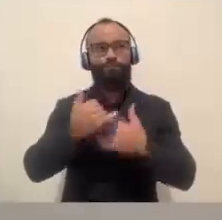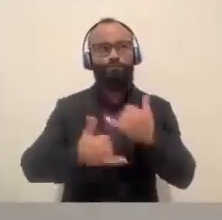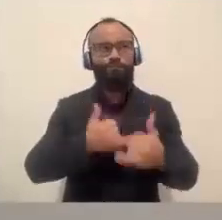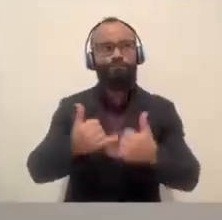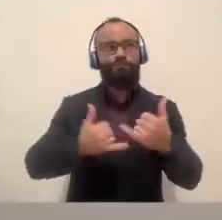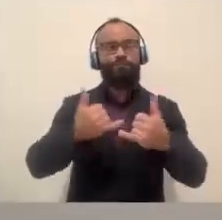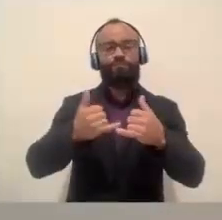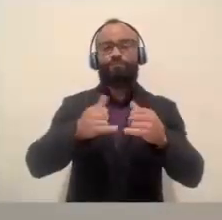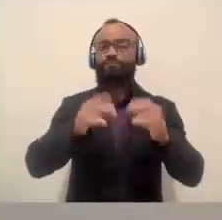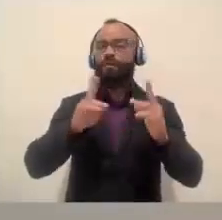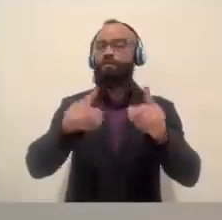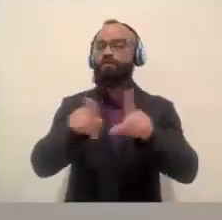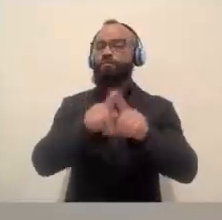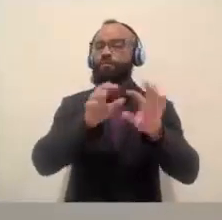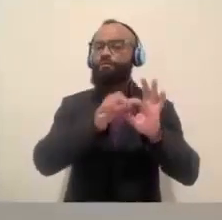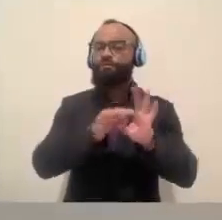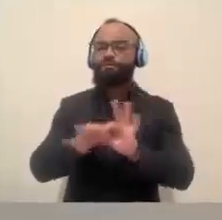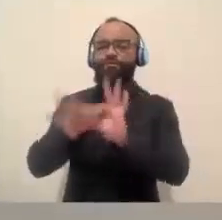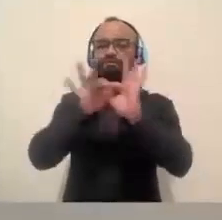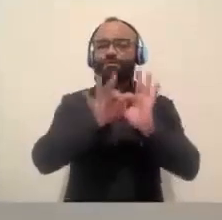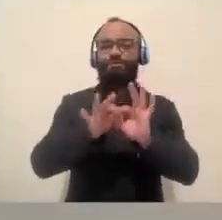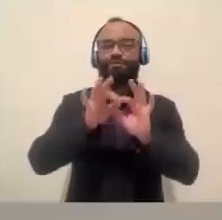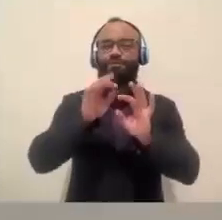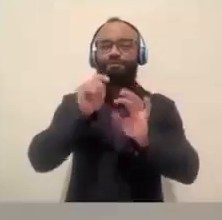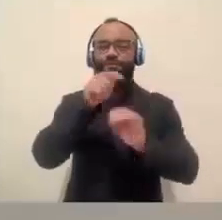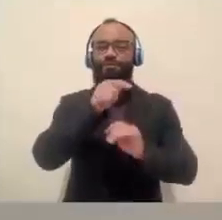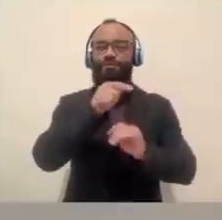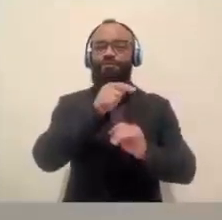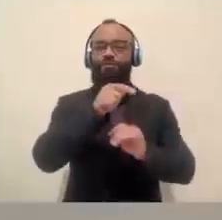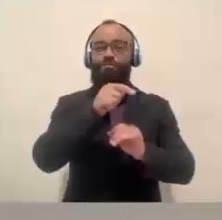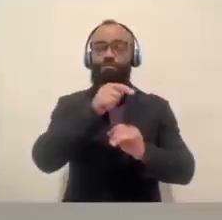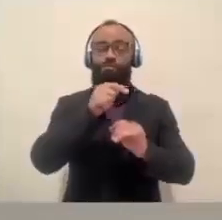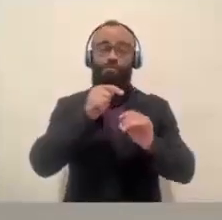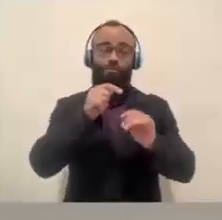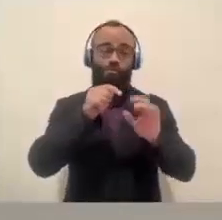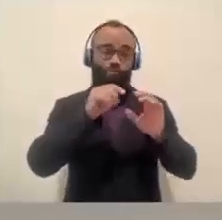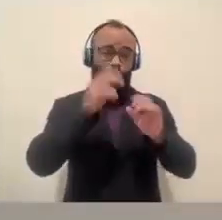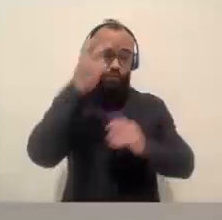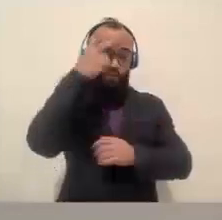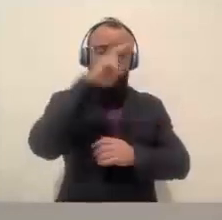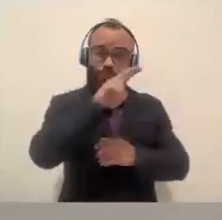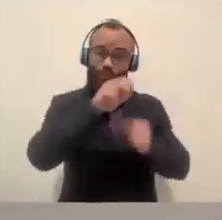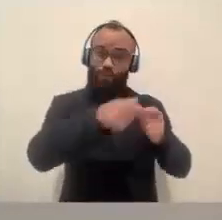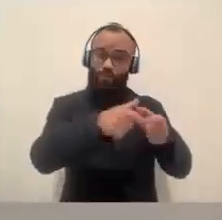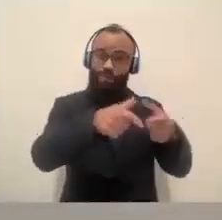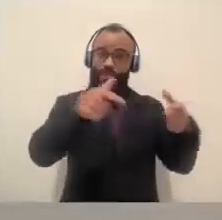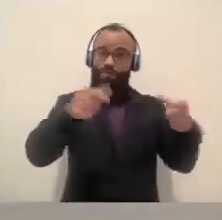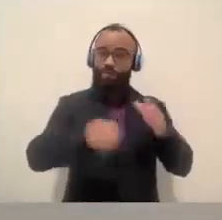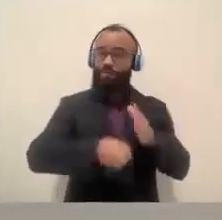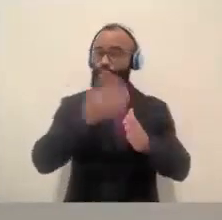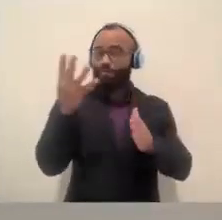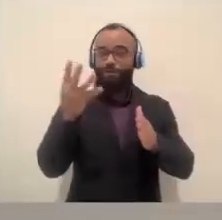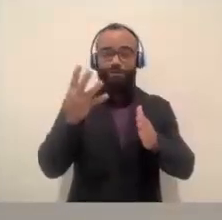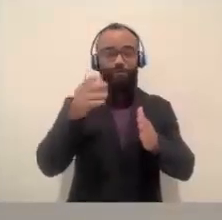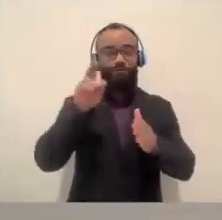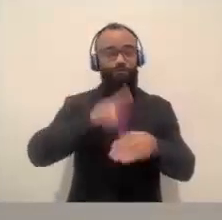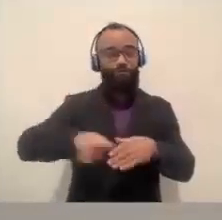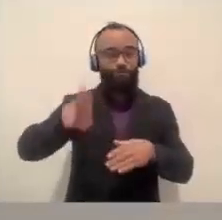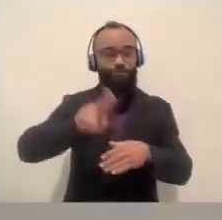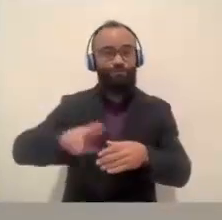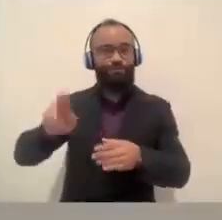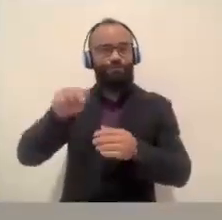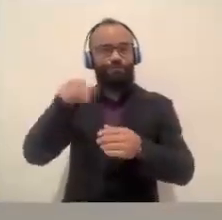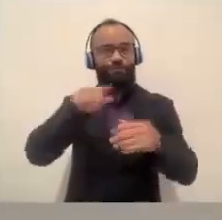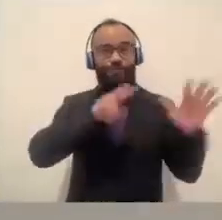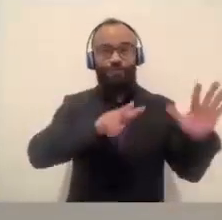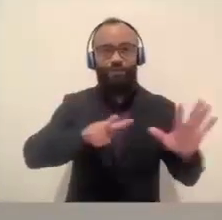também, enfim, uma gama de cultura que a gente conseguia fazer durante uma semana no município de Biguassu